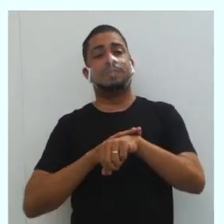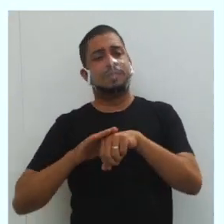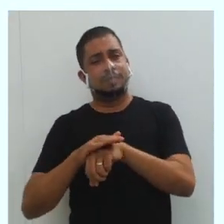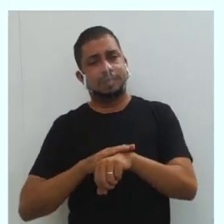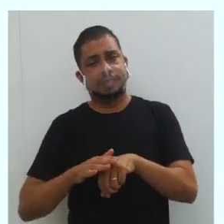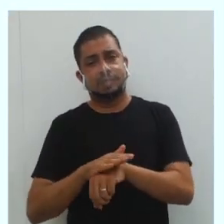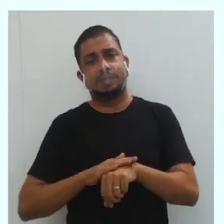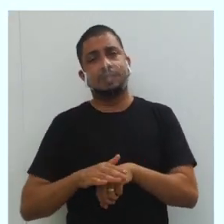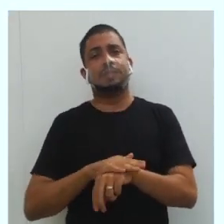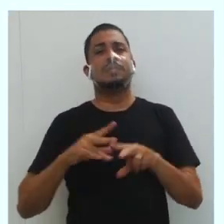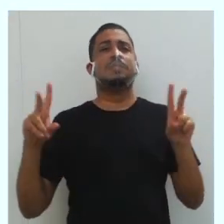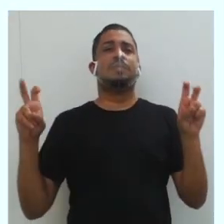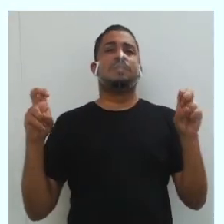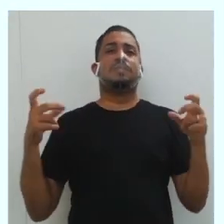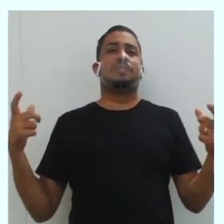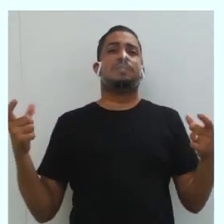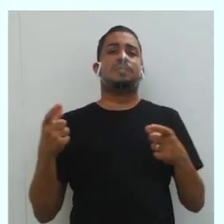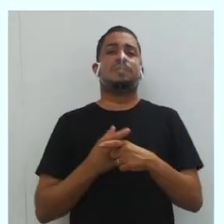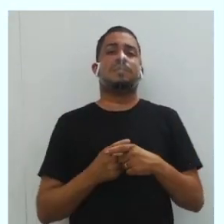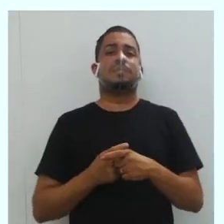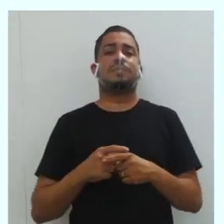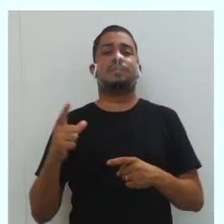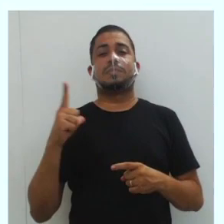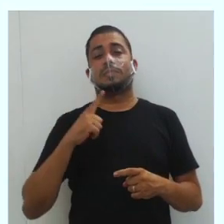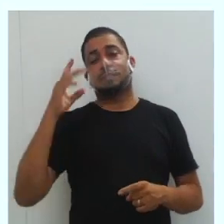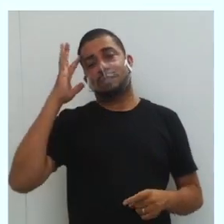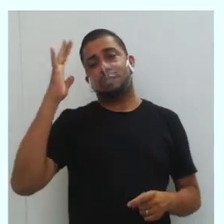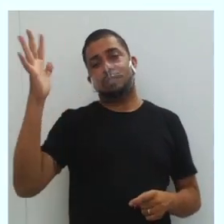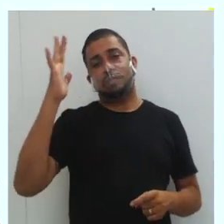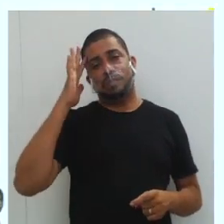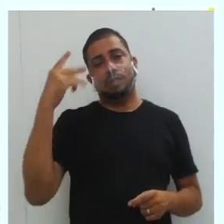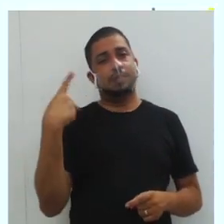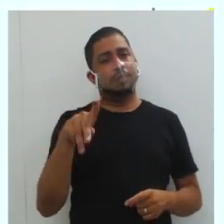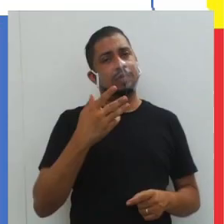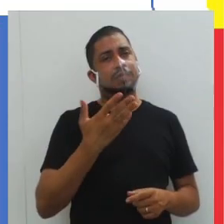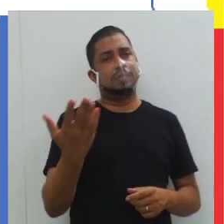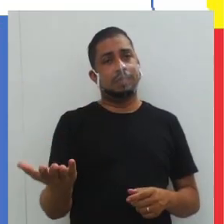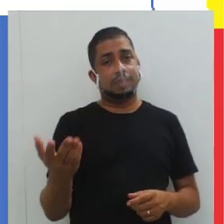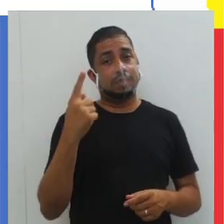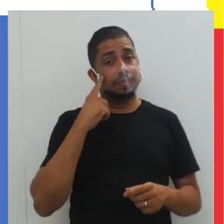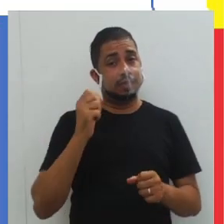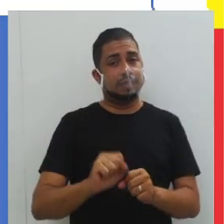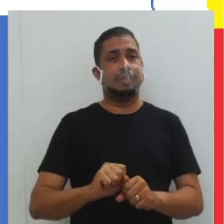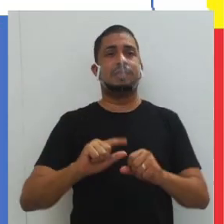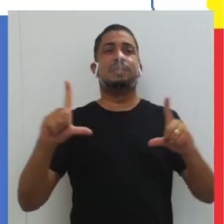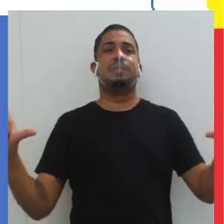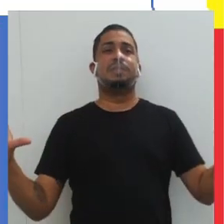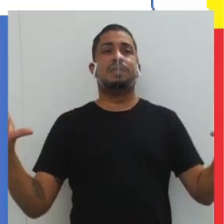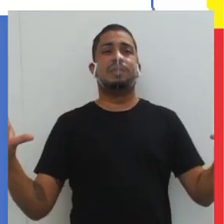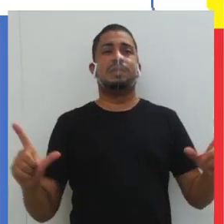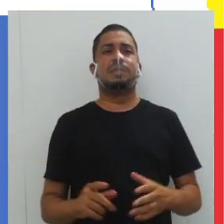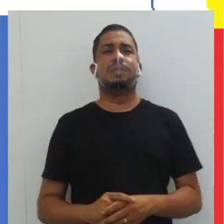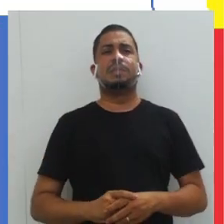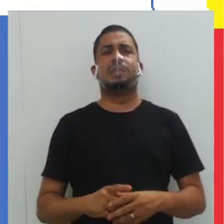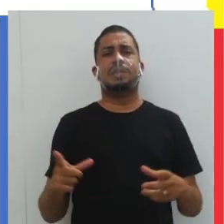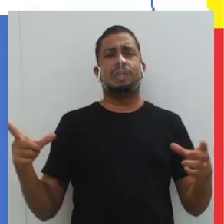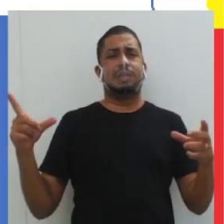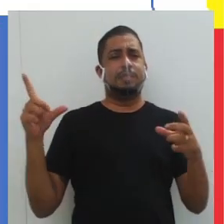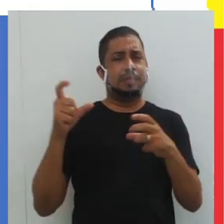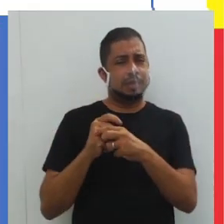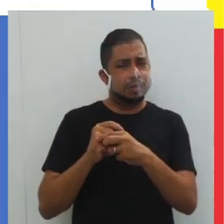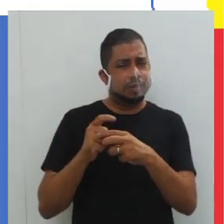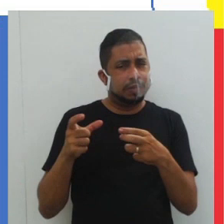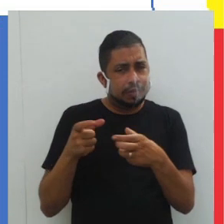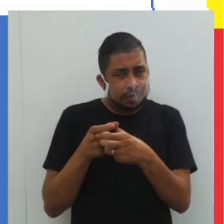conversa sobre a questão das minorias, trouxe esse pensamento para vocês. Olhem para a tela. A menor